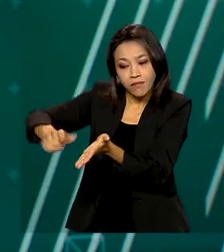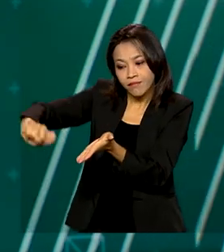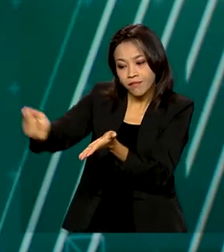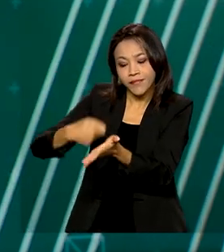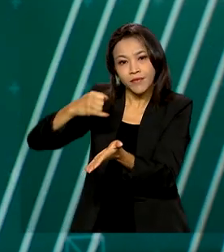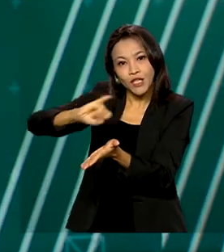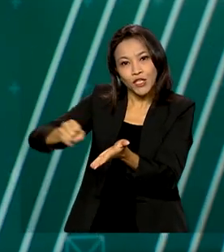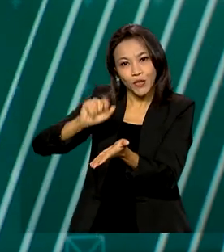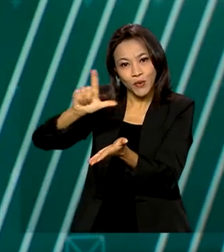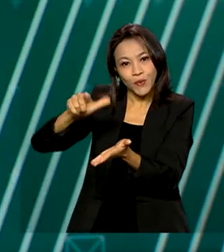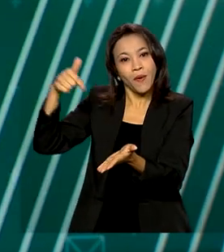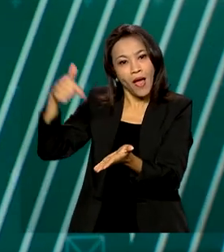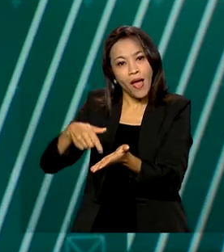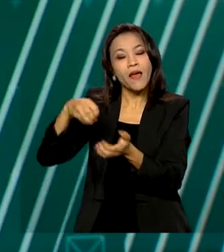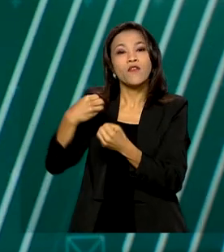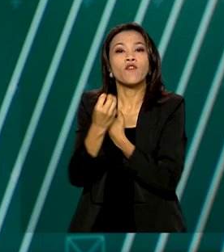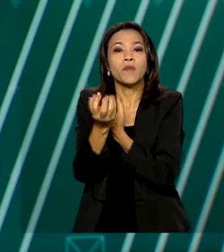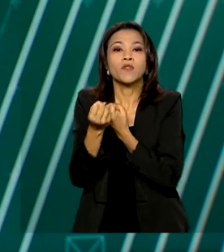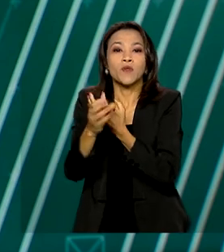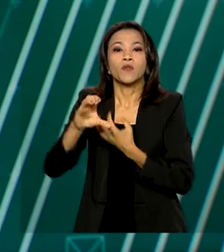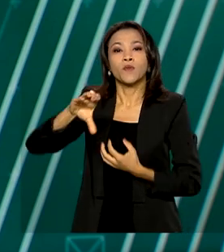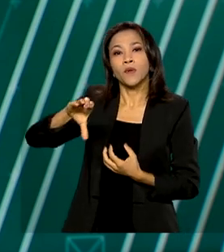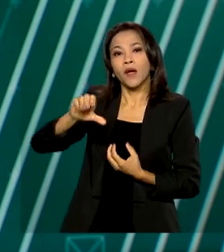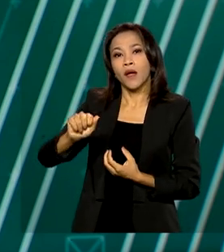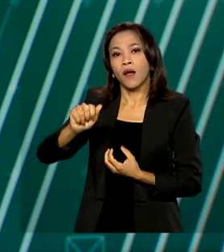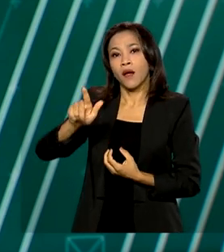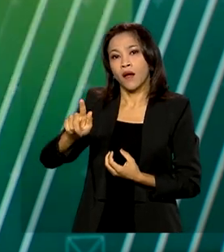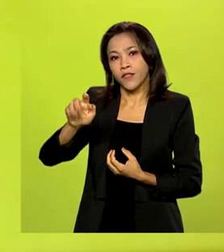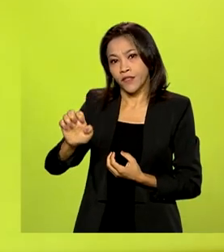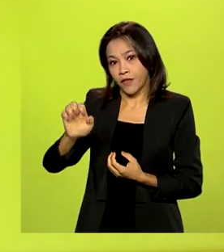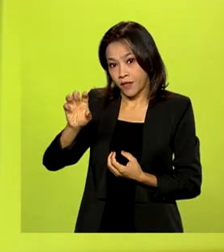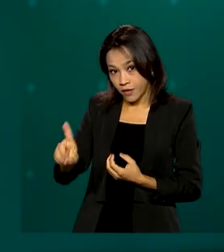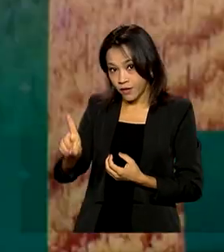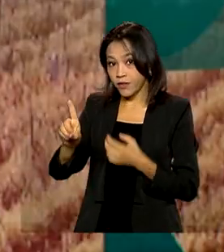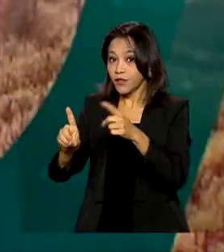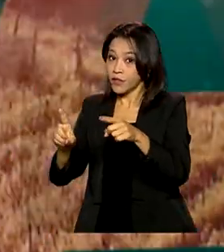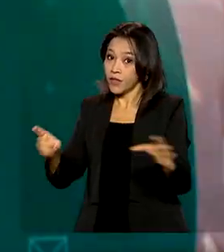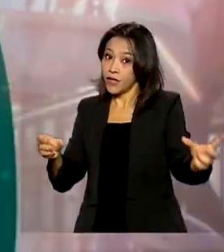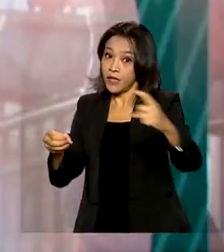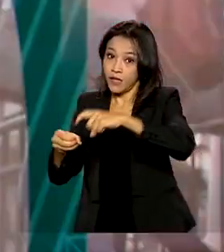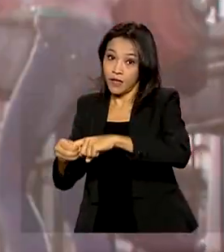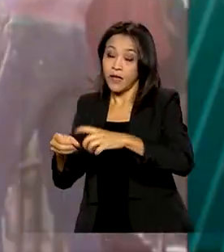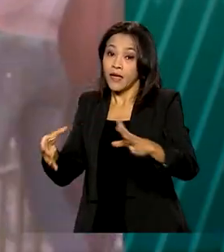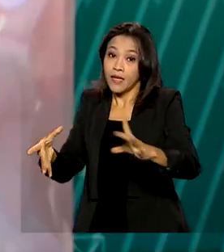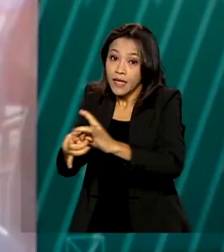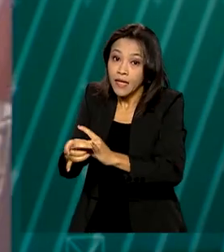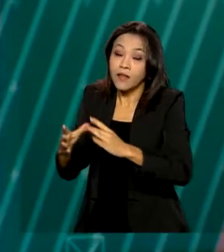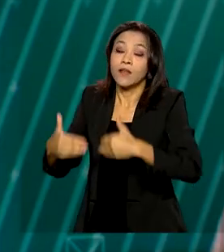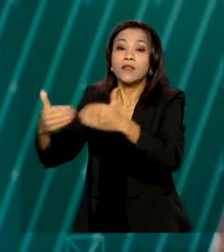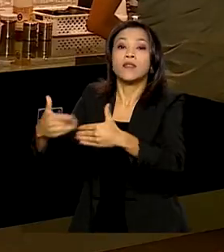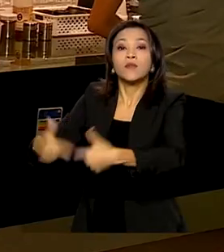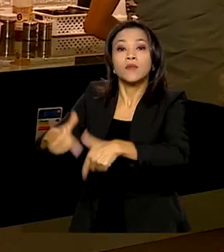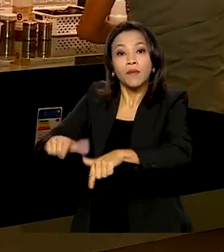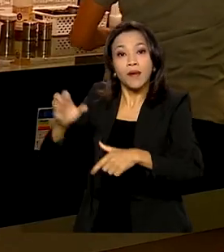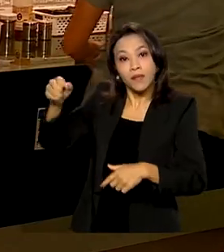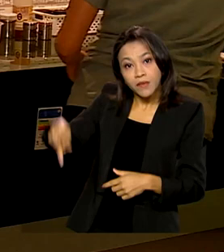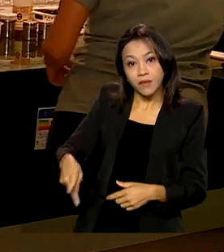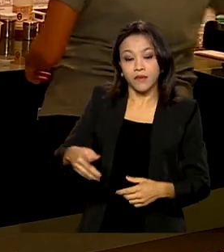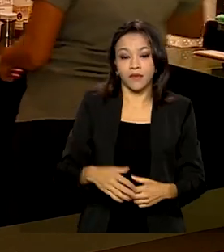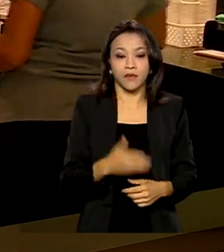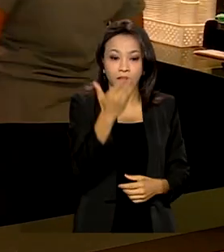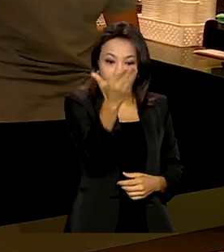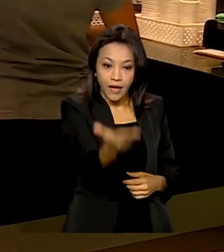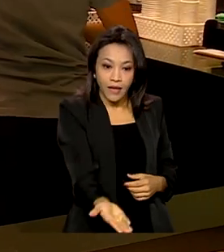O dado é do Cadastro Geral de Empregados e Desempregados do Ministério do Trabalho e Previdência. A